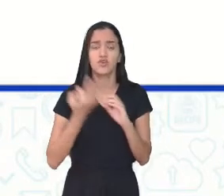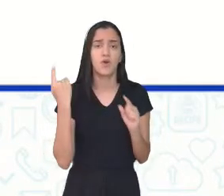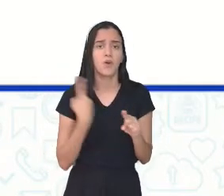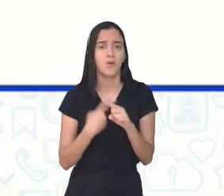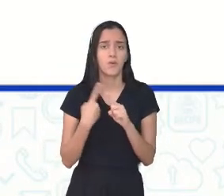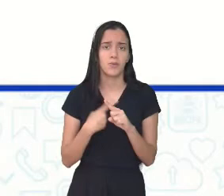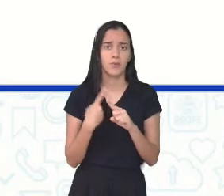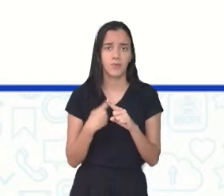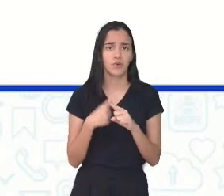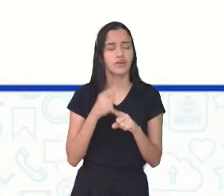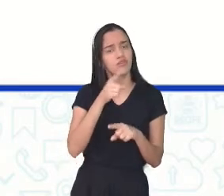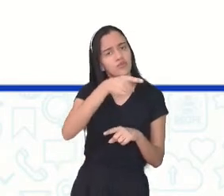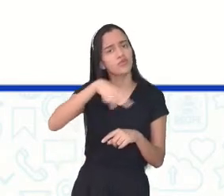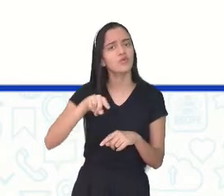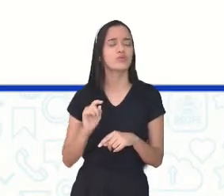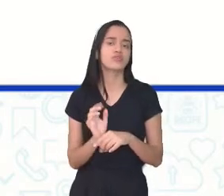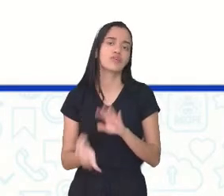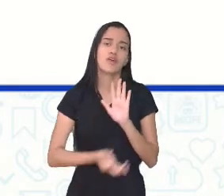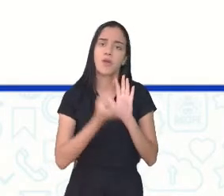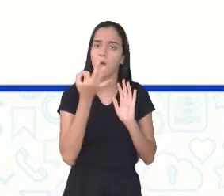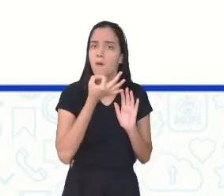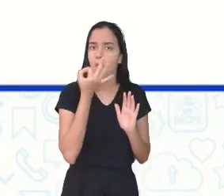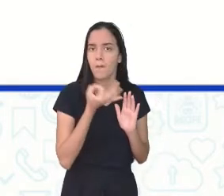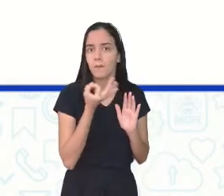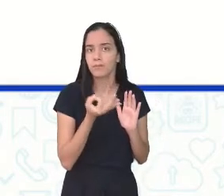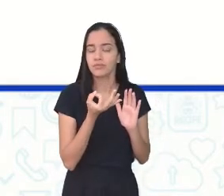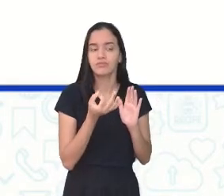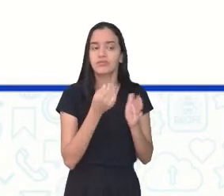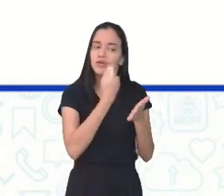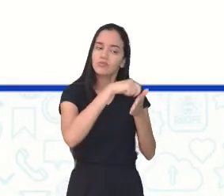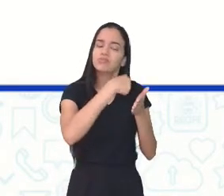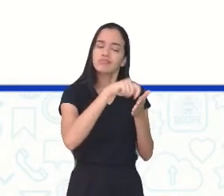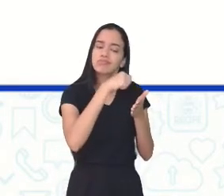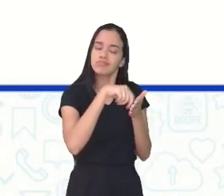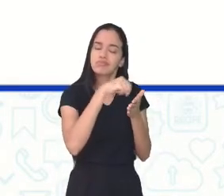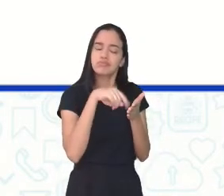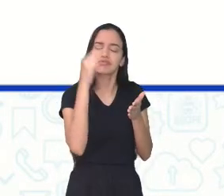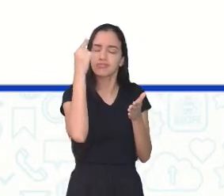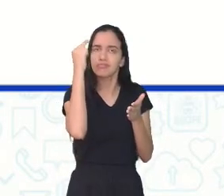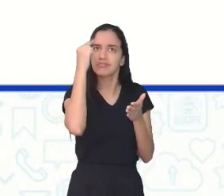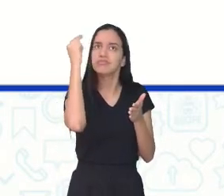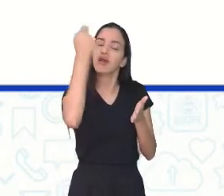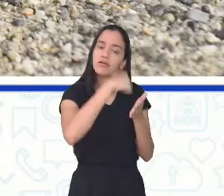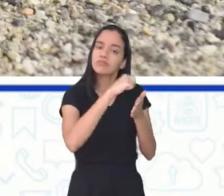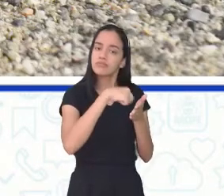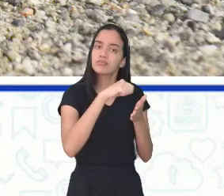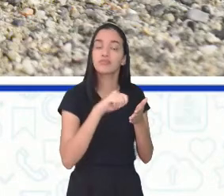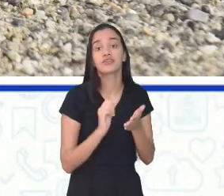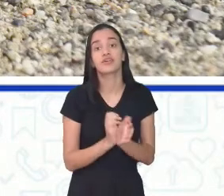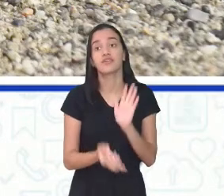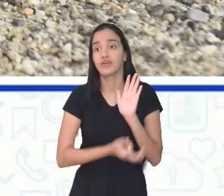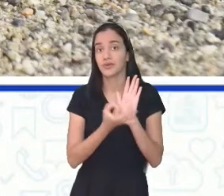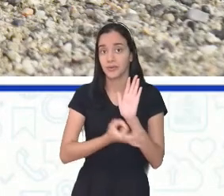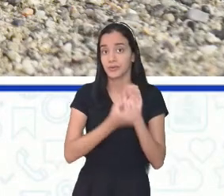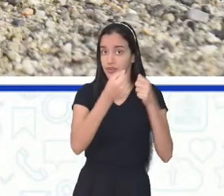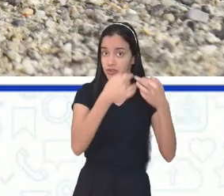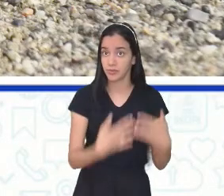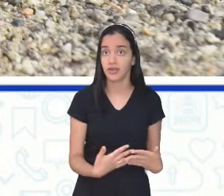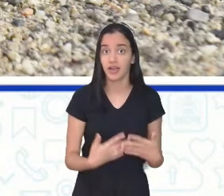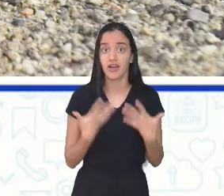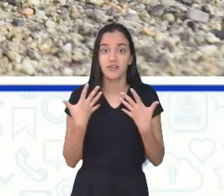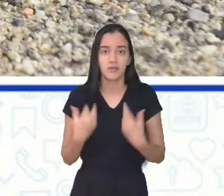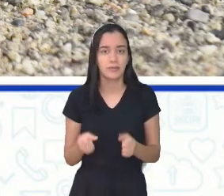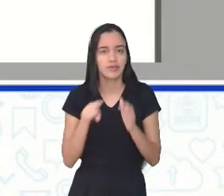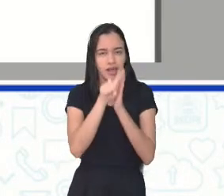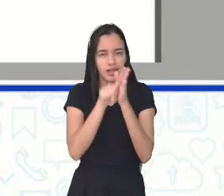justamente você vai colocar a sua opinião, né? O que você pensa e vai argumentar sobre isso. Vamos